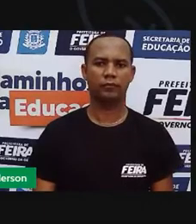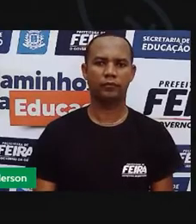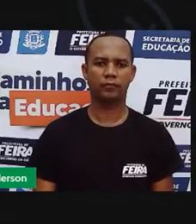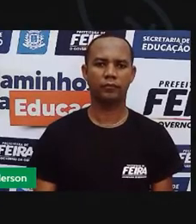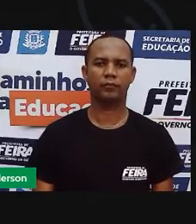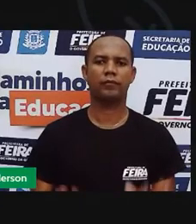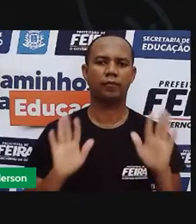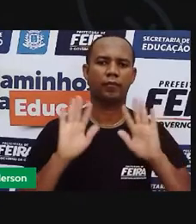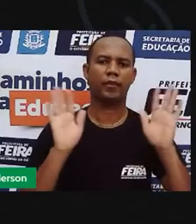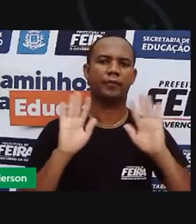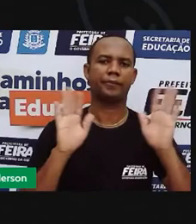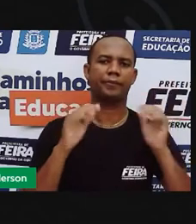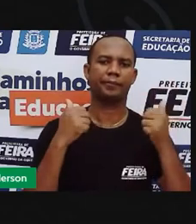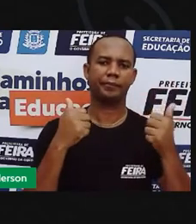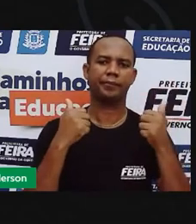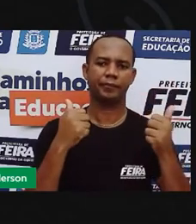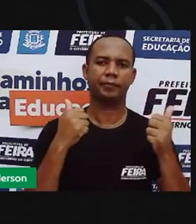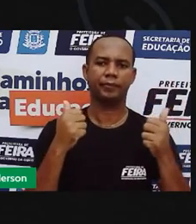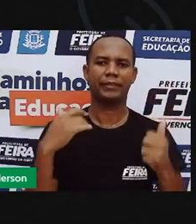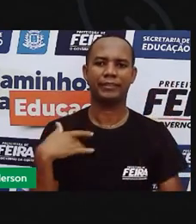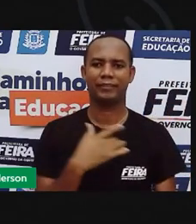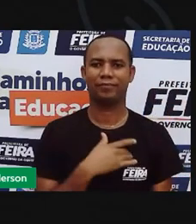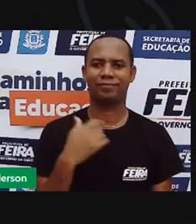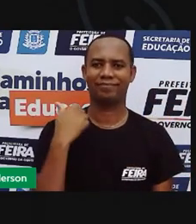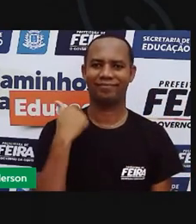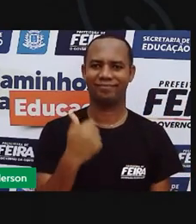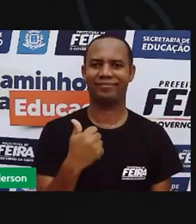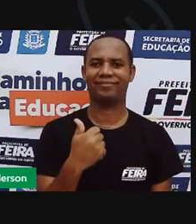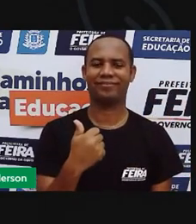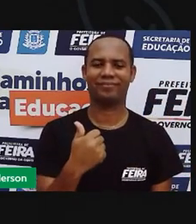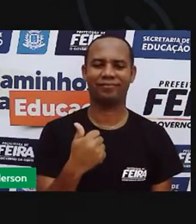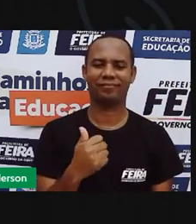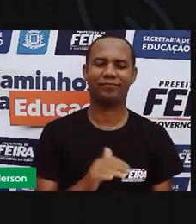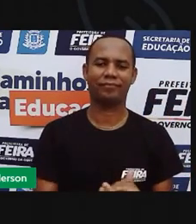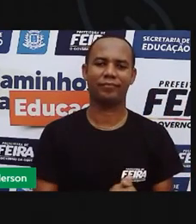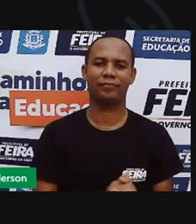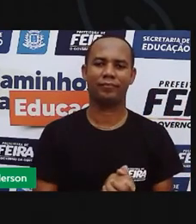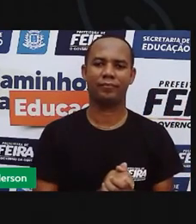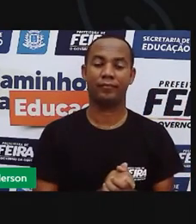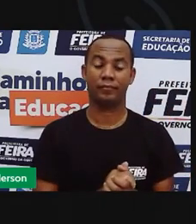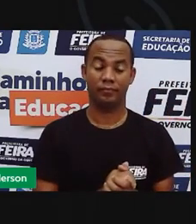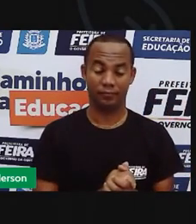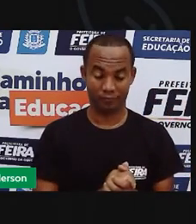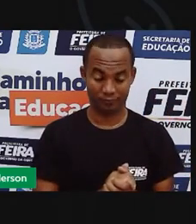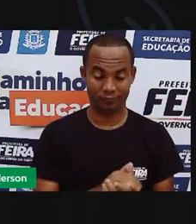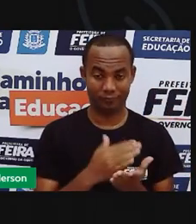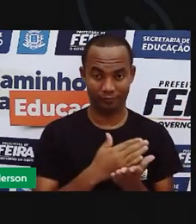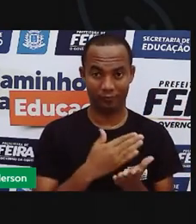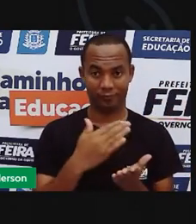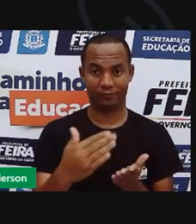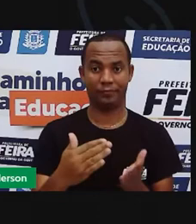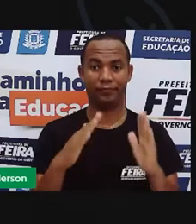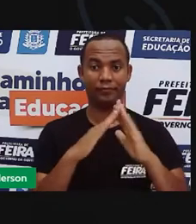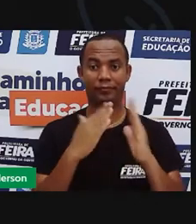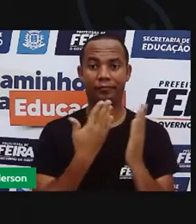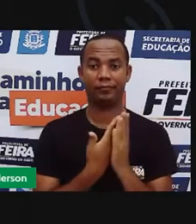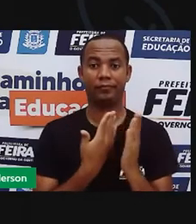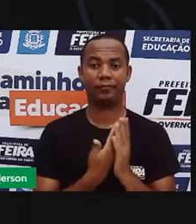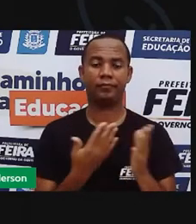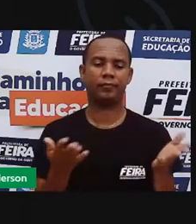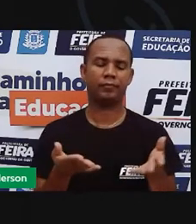Olá, turma! Tudo bem com vocês? Como vocês estão? E aí, vamos lá? Vamos começar a nossa aula de hoje.